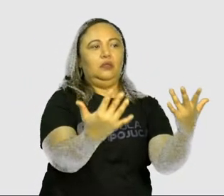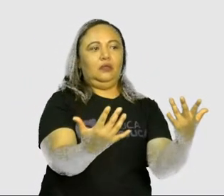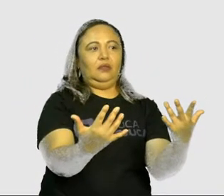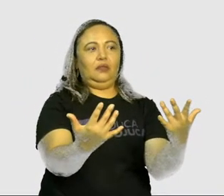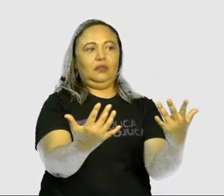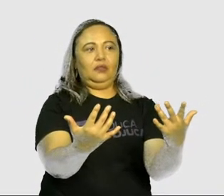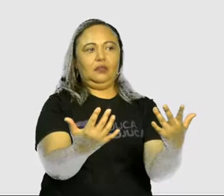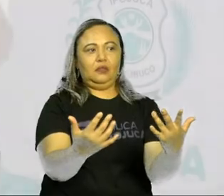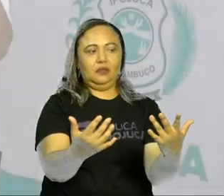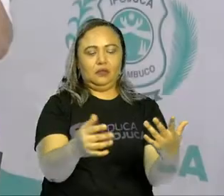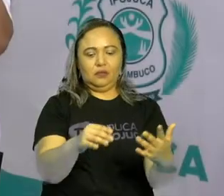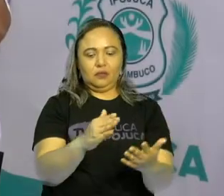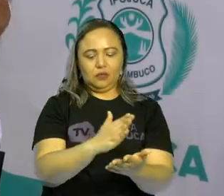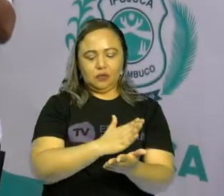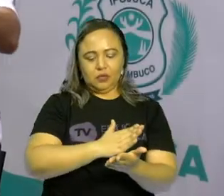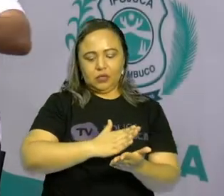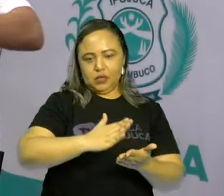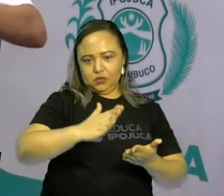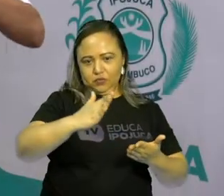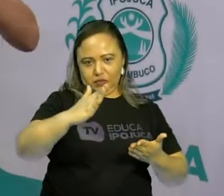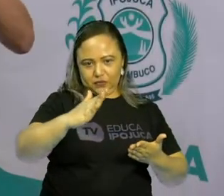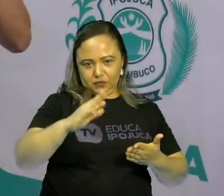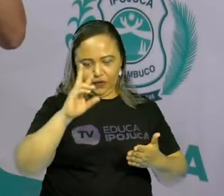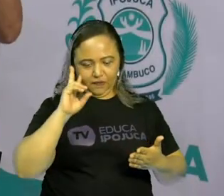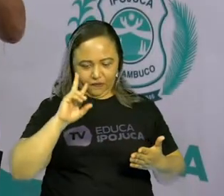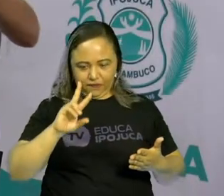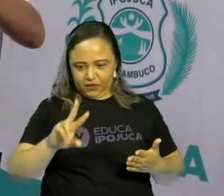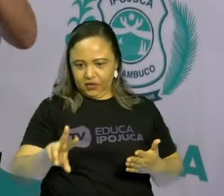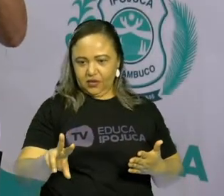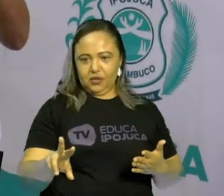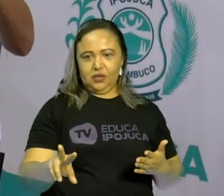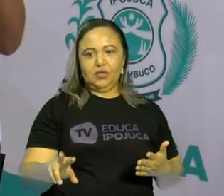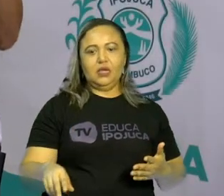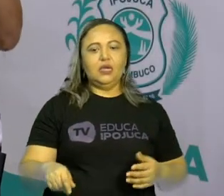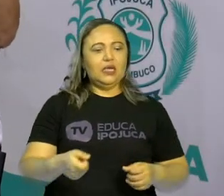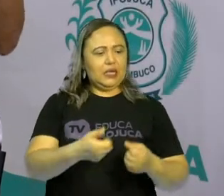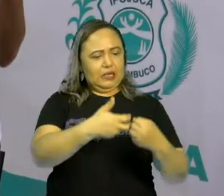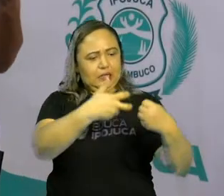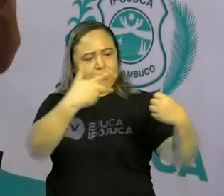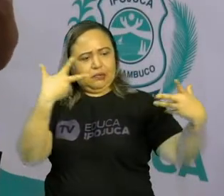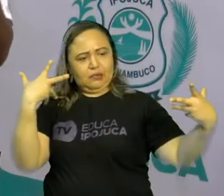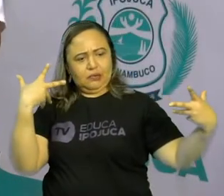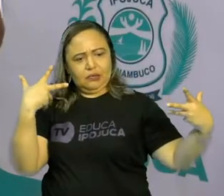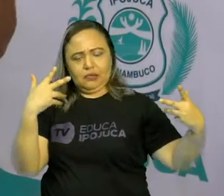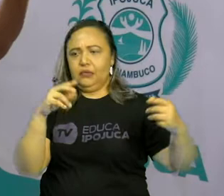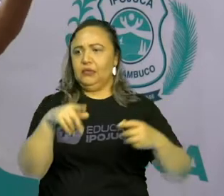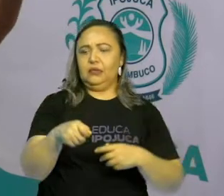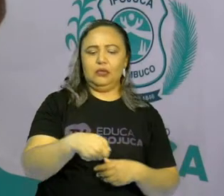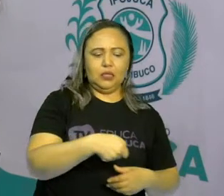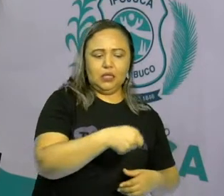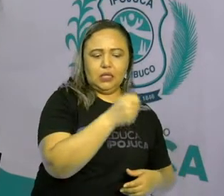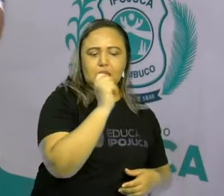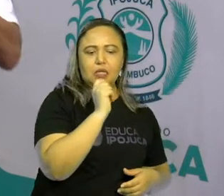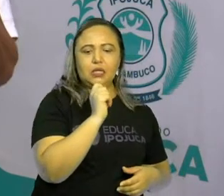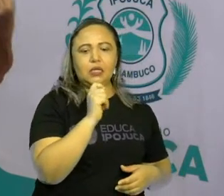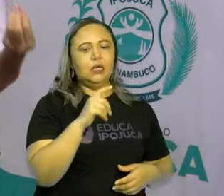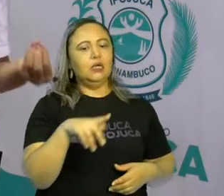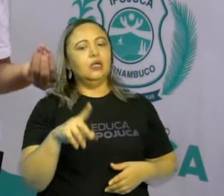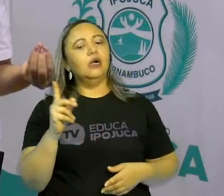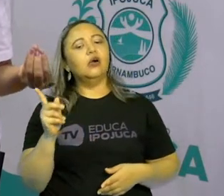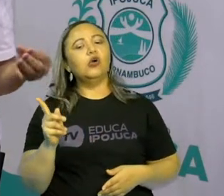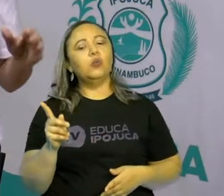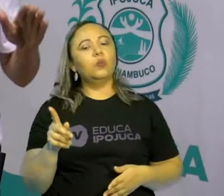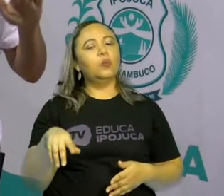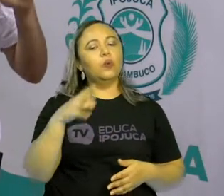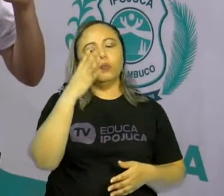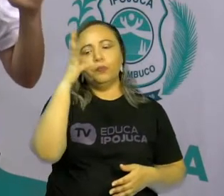o meio ambiente, eles iam caçar, eles iam pescar, eles iam coletar. E com isso eles viam que não